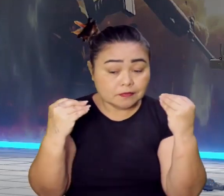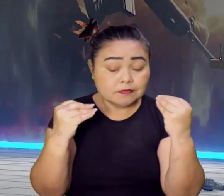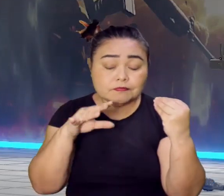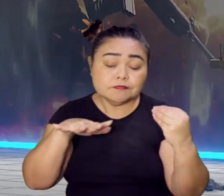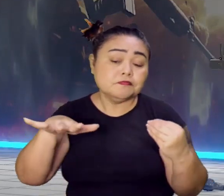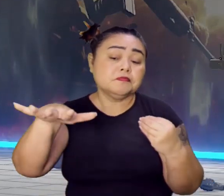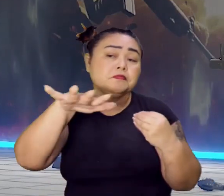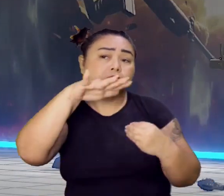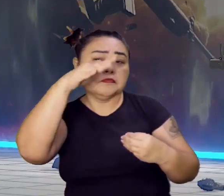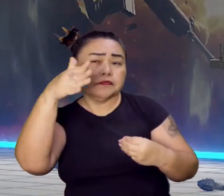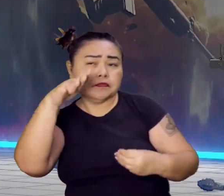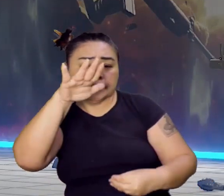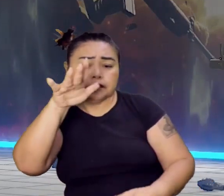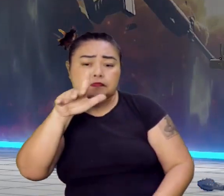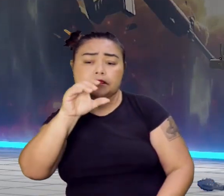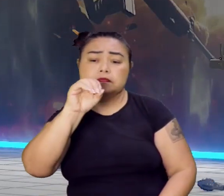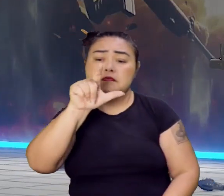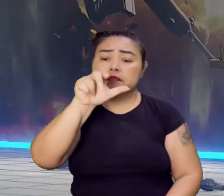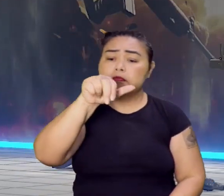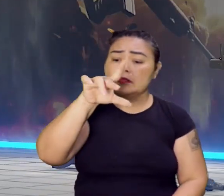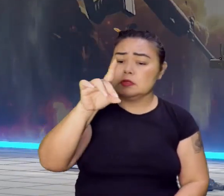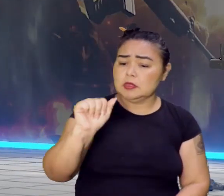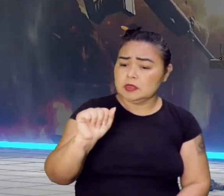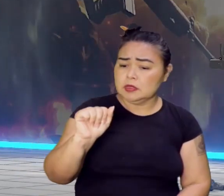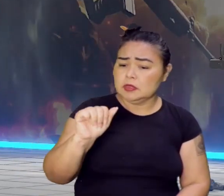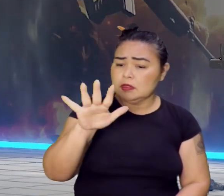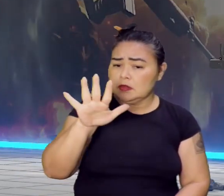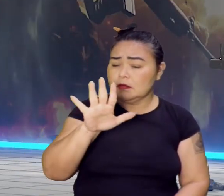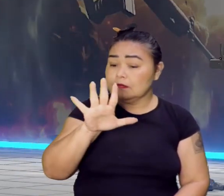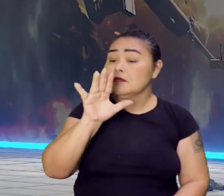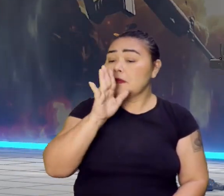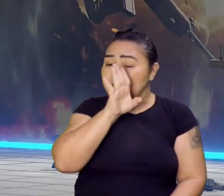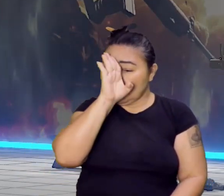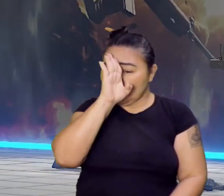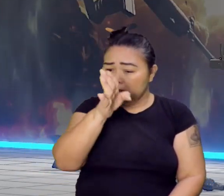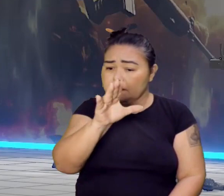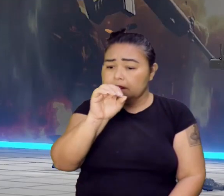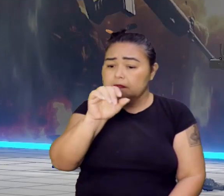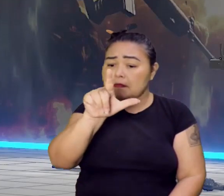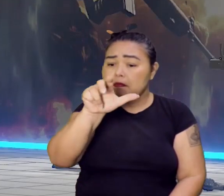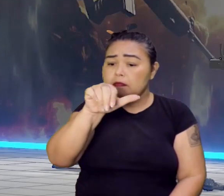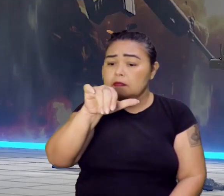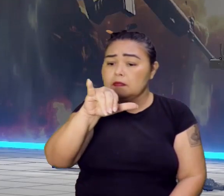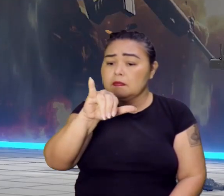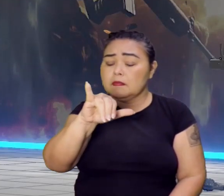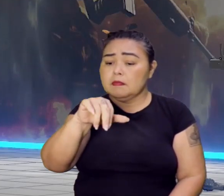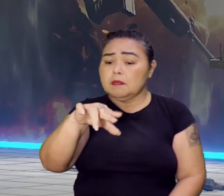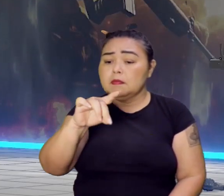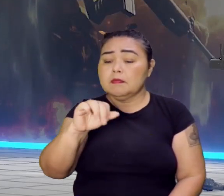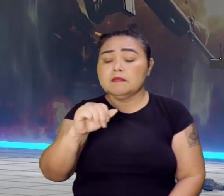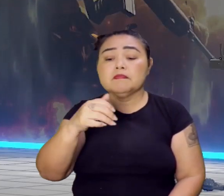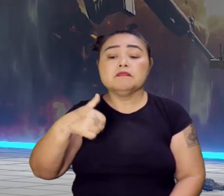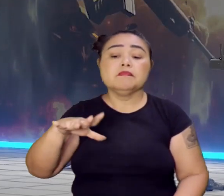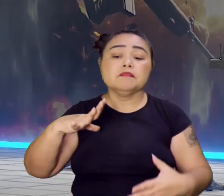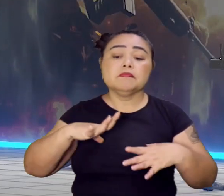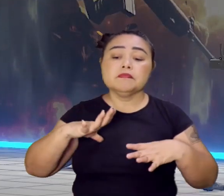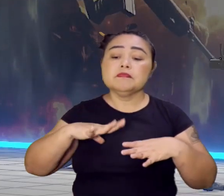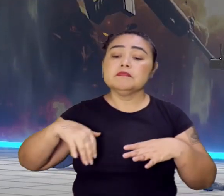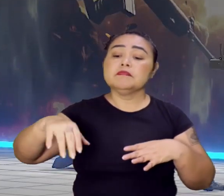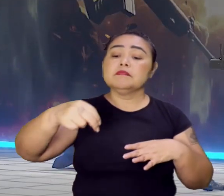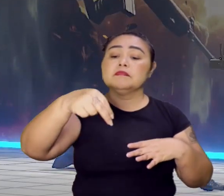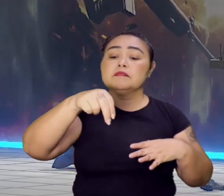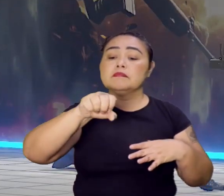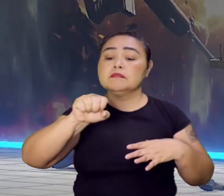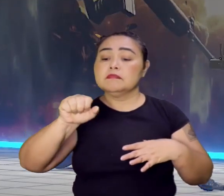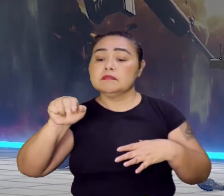de Olinda, principalmente de Olinda, que eles vão fazer a cidade de Nassau, lá em Olinda.